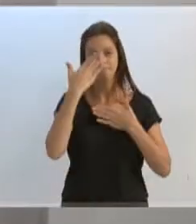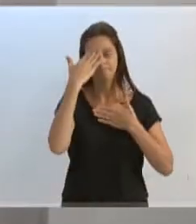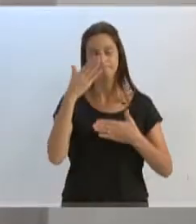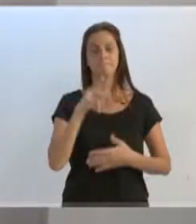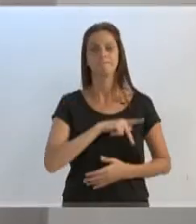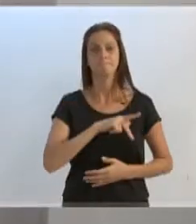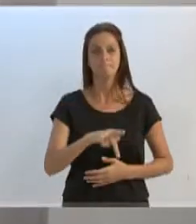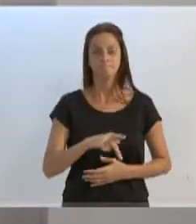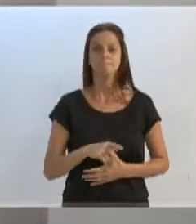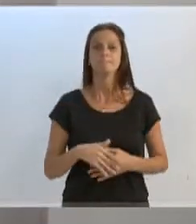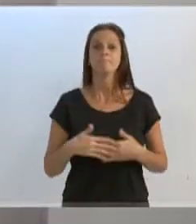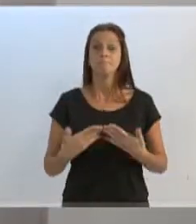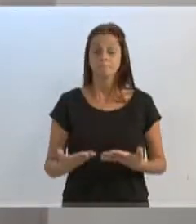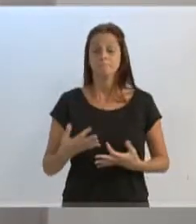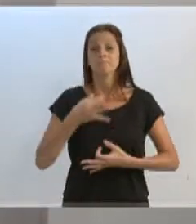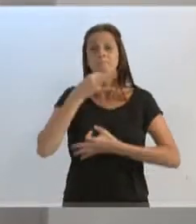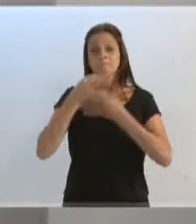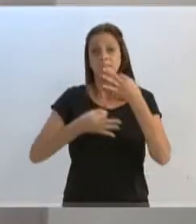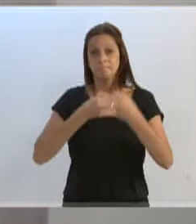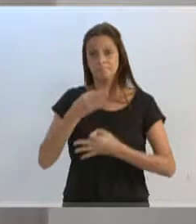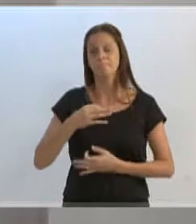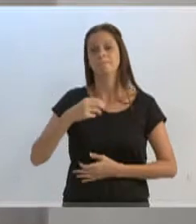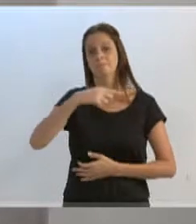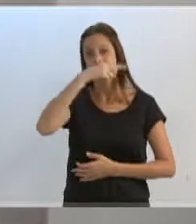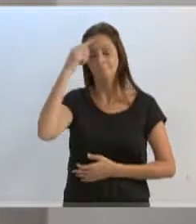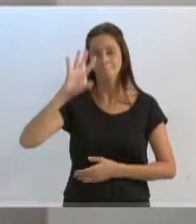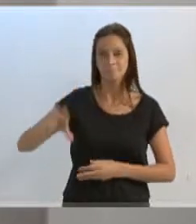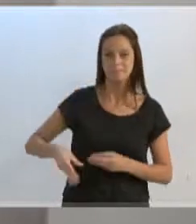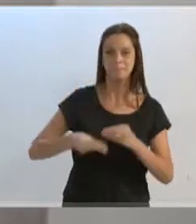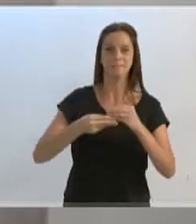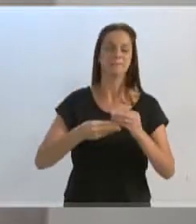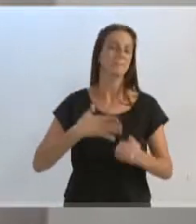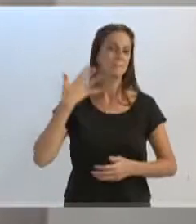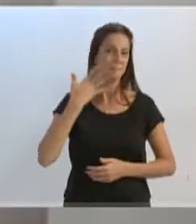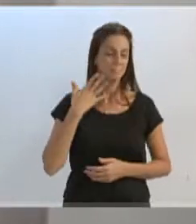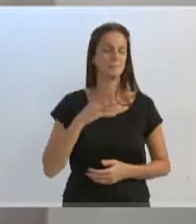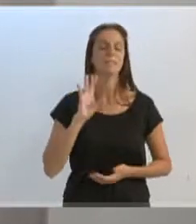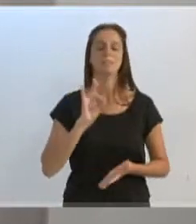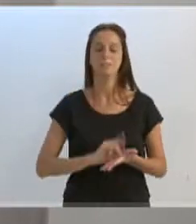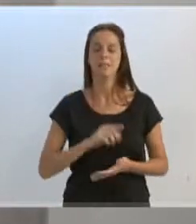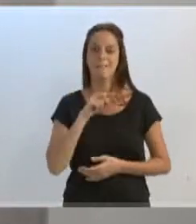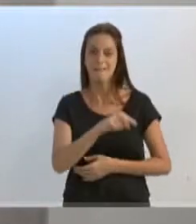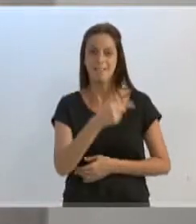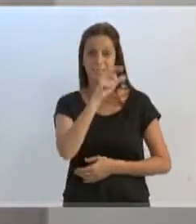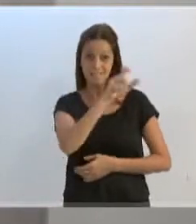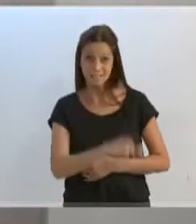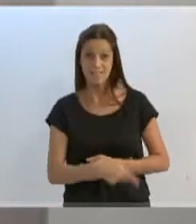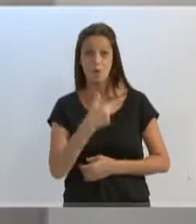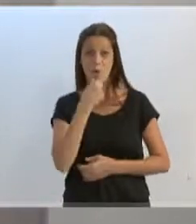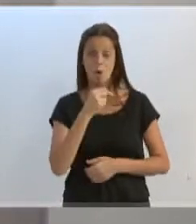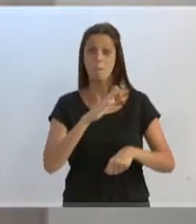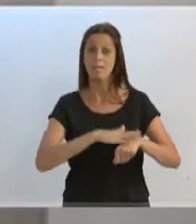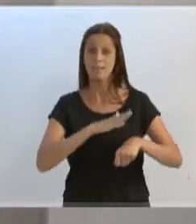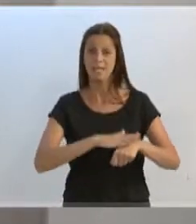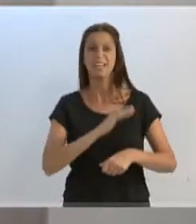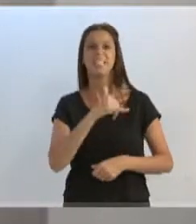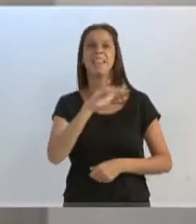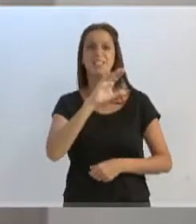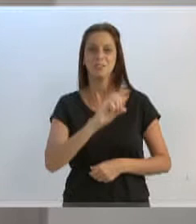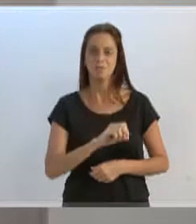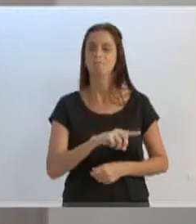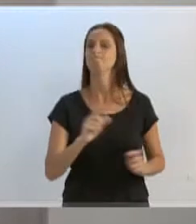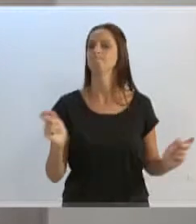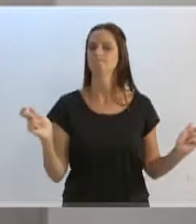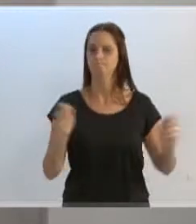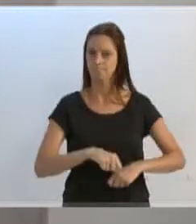presidente. E endosso as palavras do vereador Marcos da Rosa. Leandro, o Índio é uma pessoa extremamente capacitada, é uma pessoa